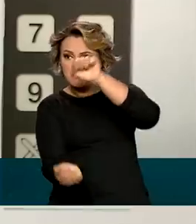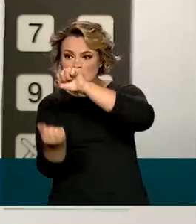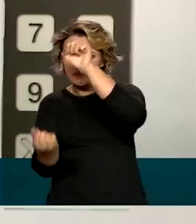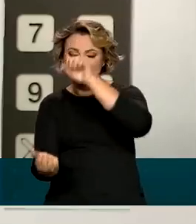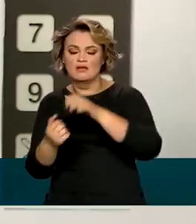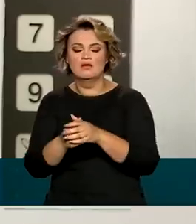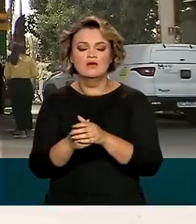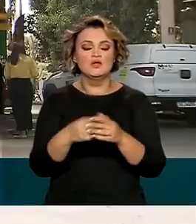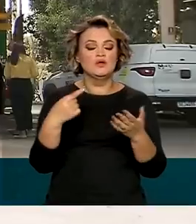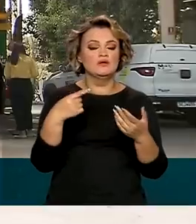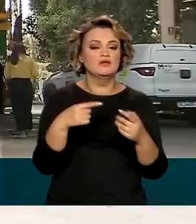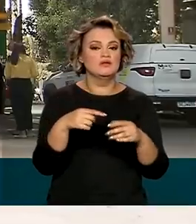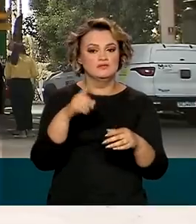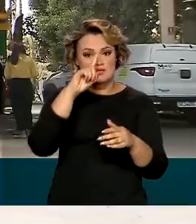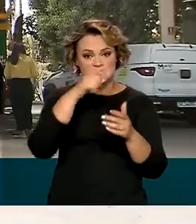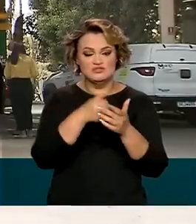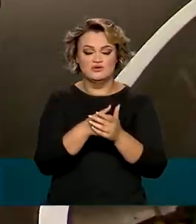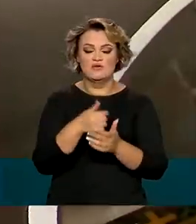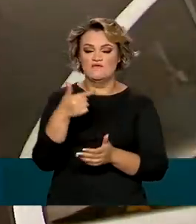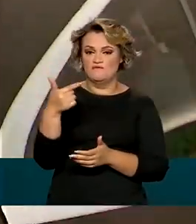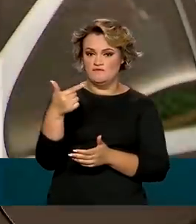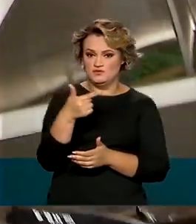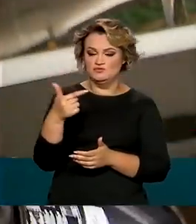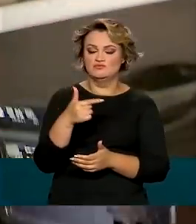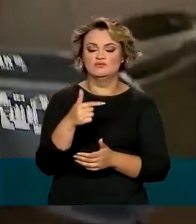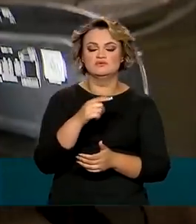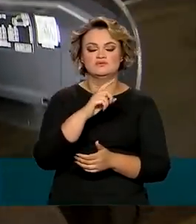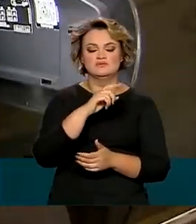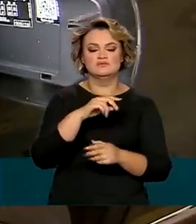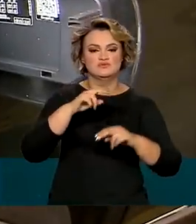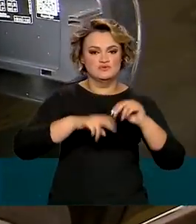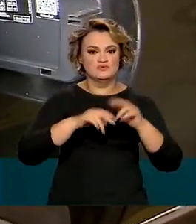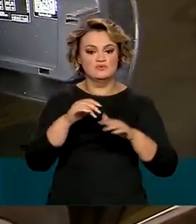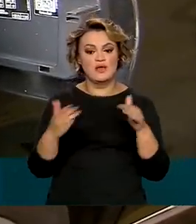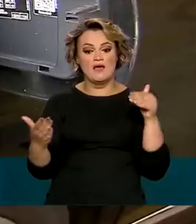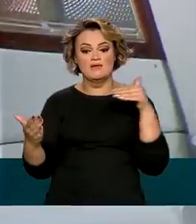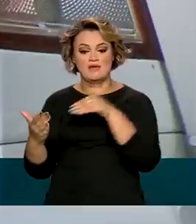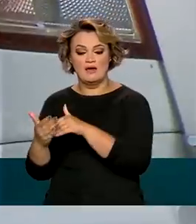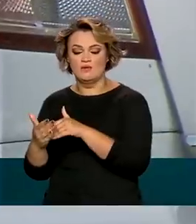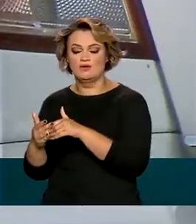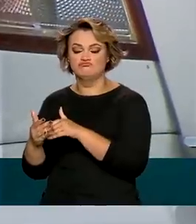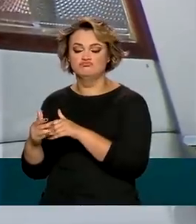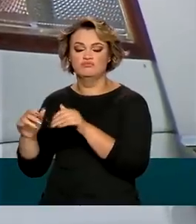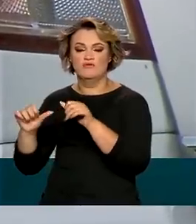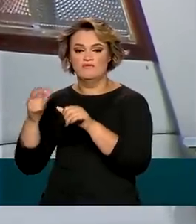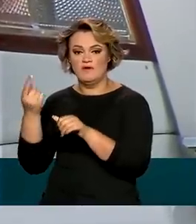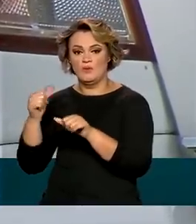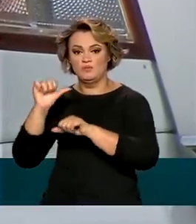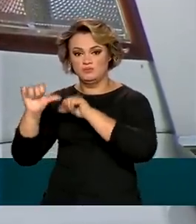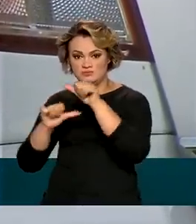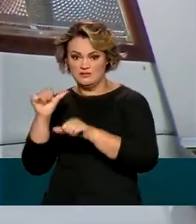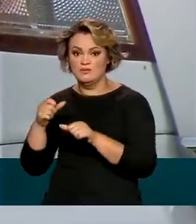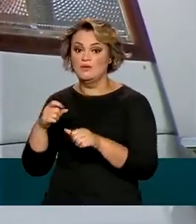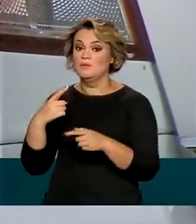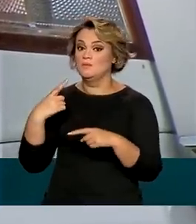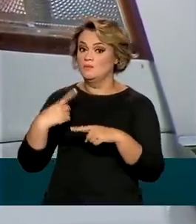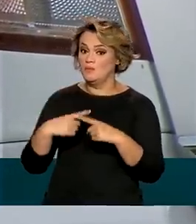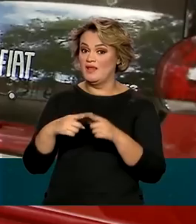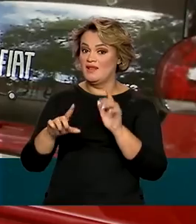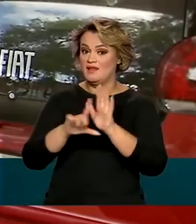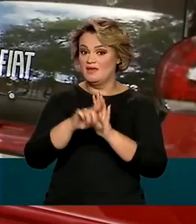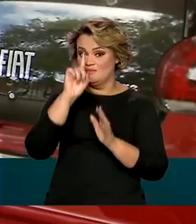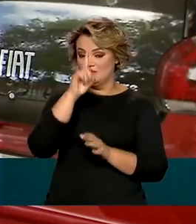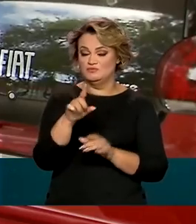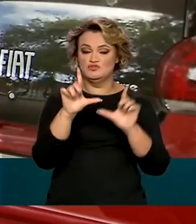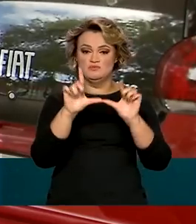22 de junho e os de agora. A queda no preço veio com a redução do ICMS determinada em lei.